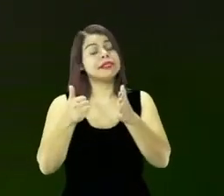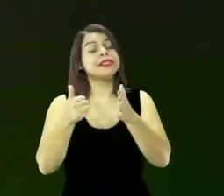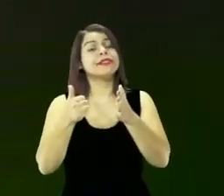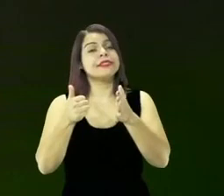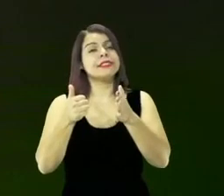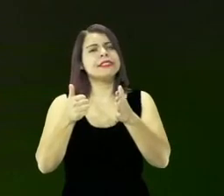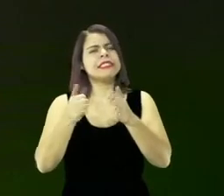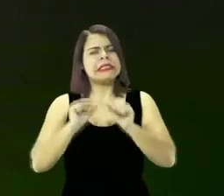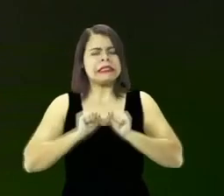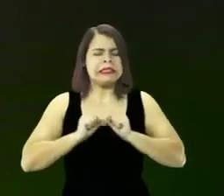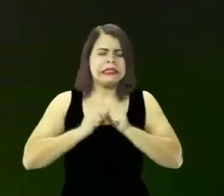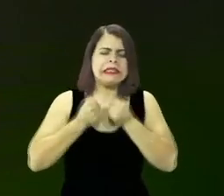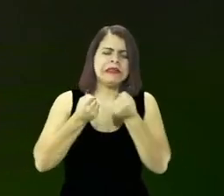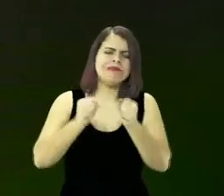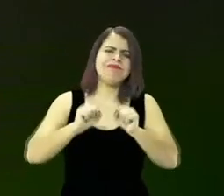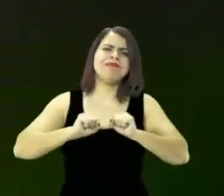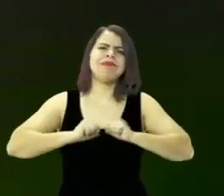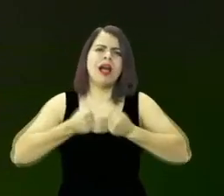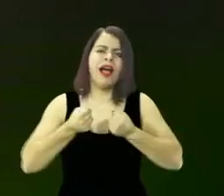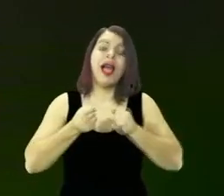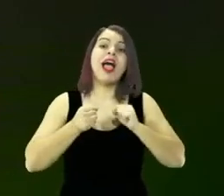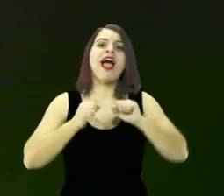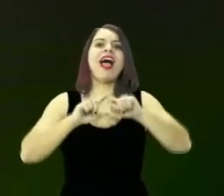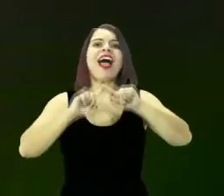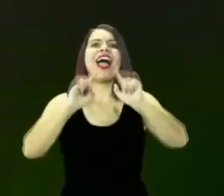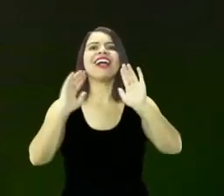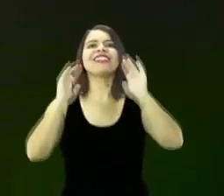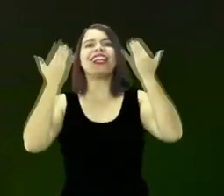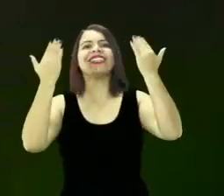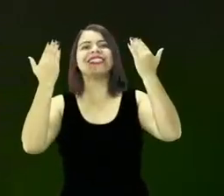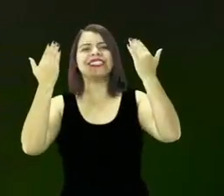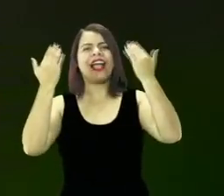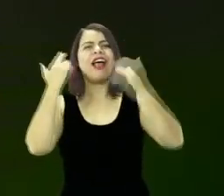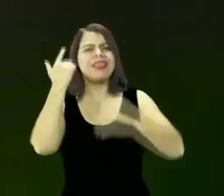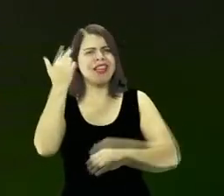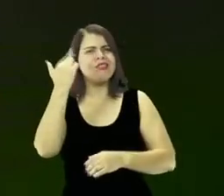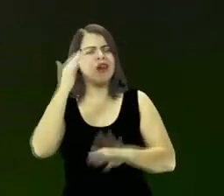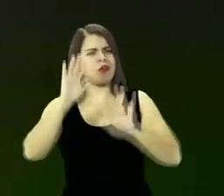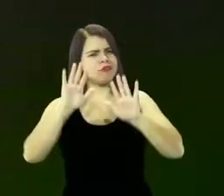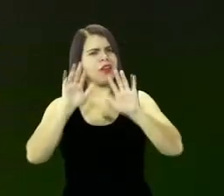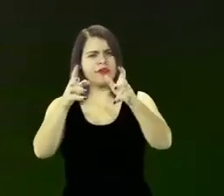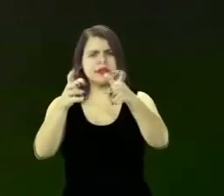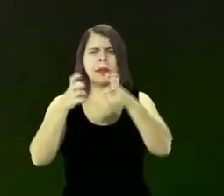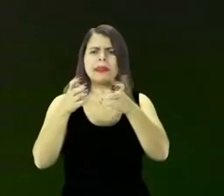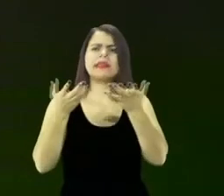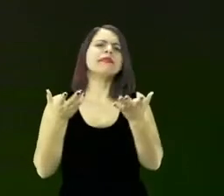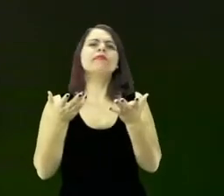até que chega uma hora que vira natural. Então você percebeu que nesse primeiro ponto aqui,